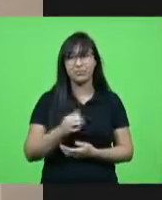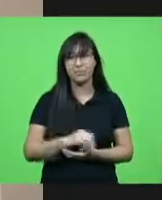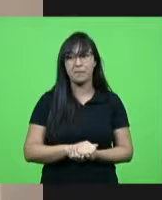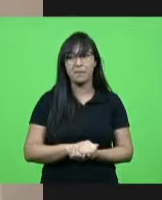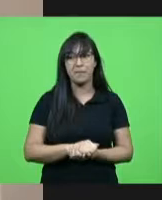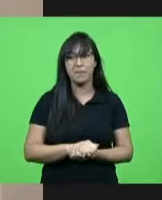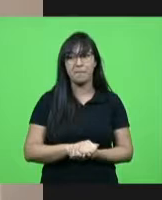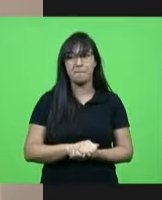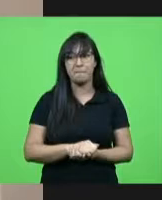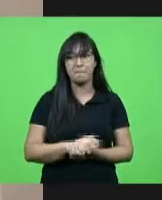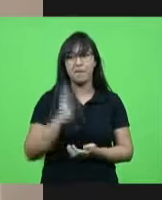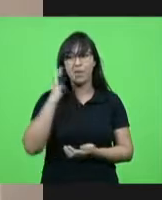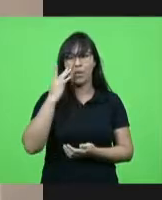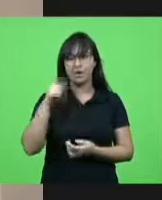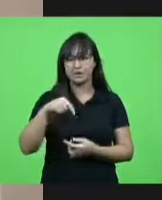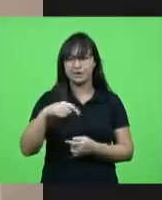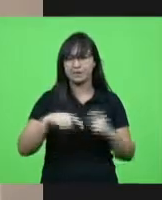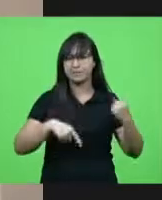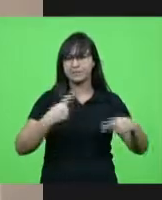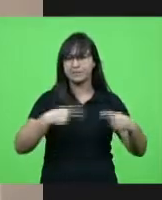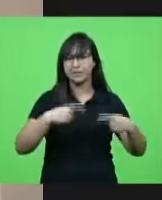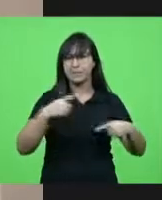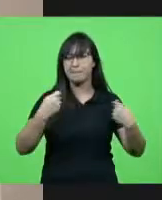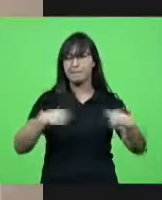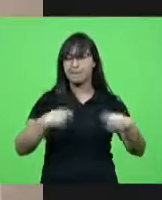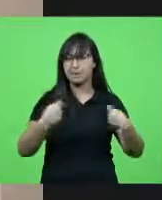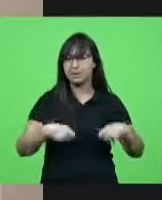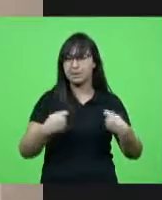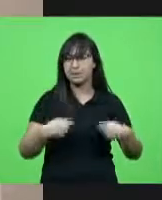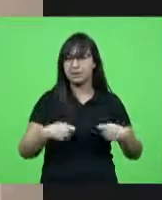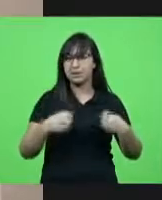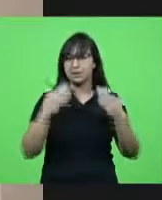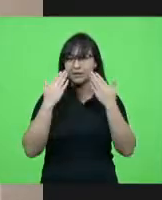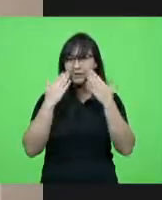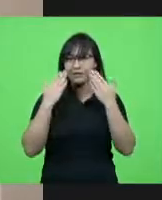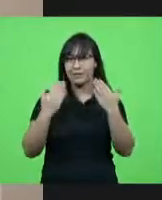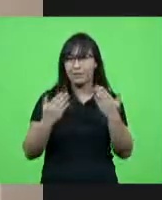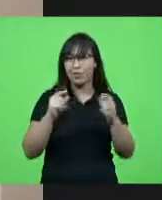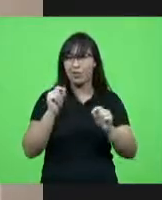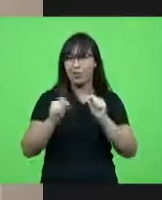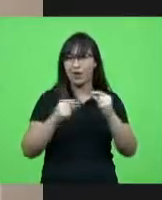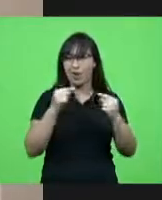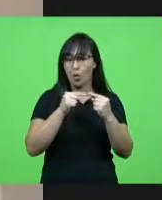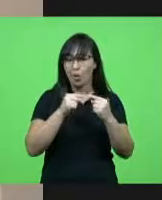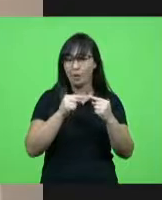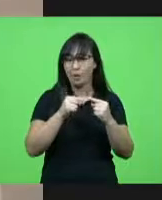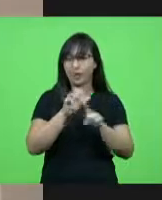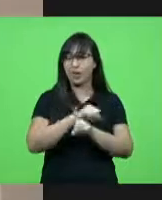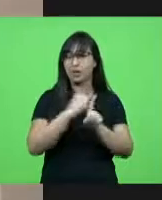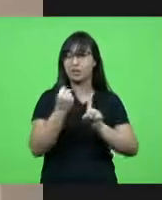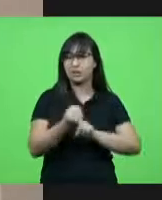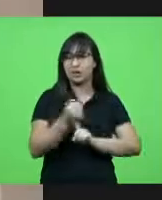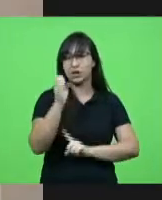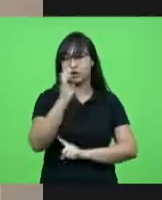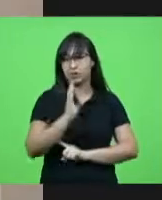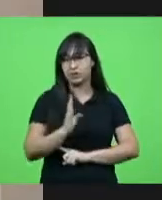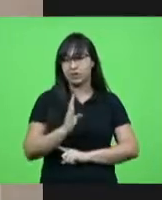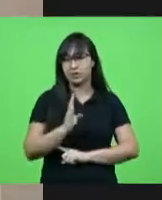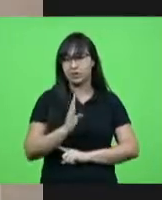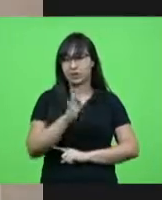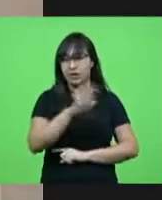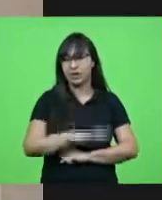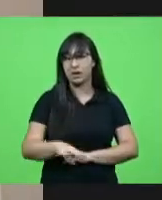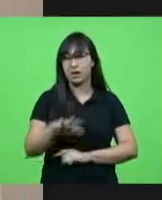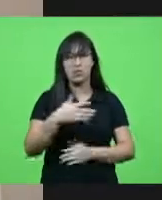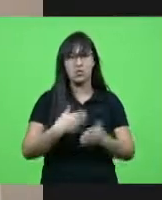na minha opinião ele precisa ser um espelho da sociedade de qualquer país o espelho da sociedade brasileira mas o espelho da sociedade de